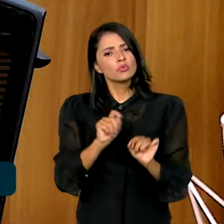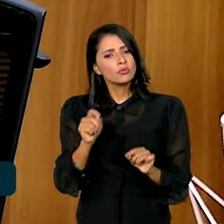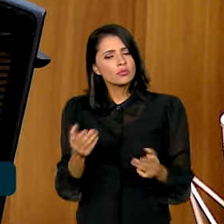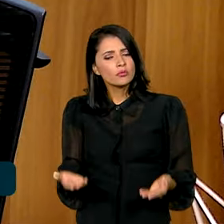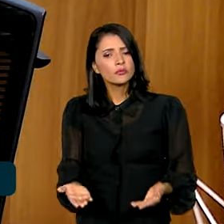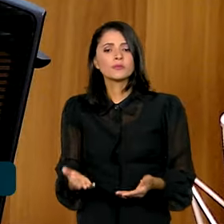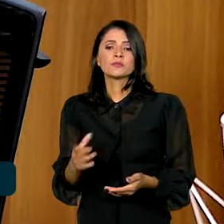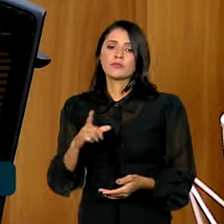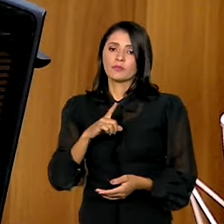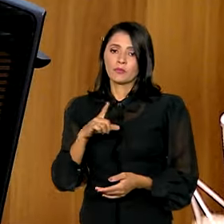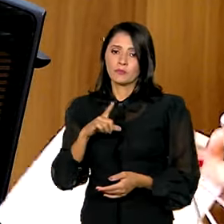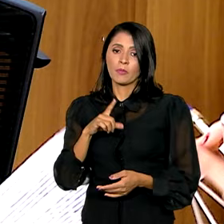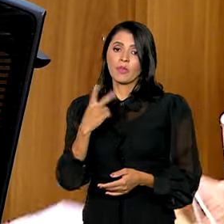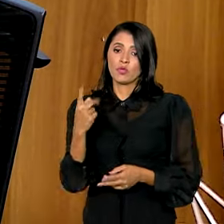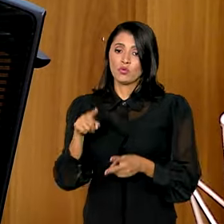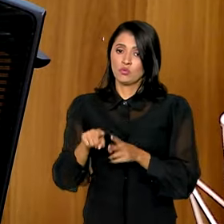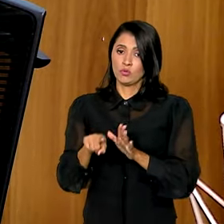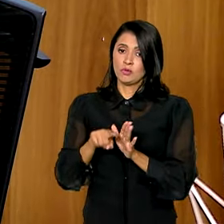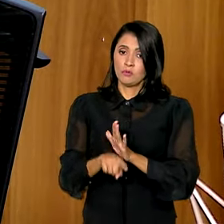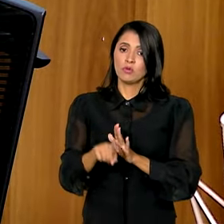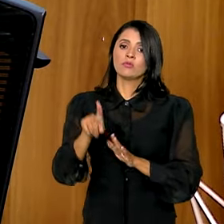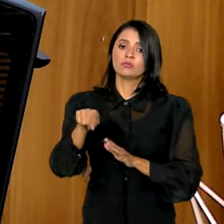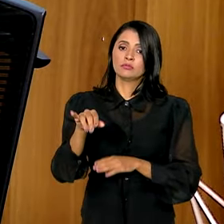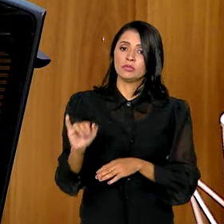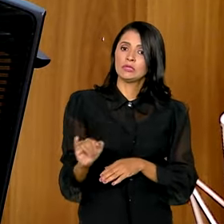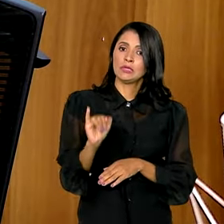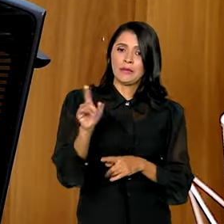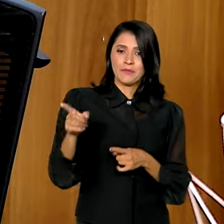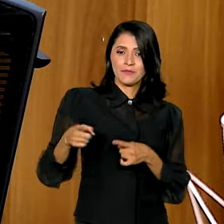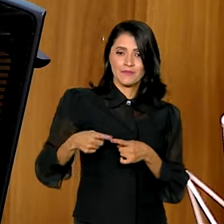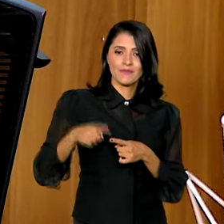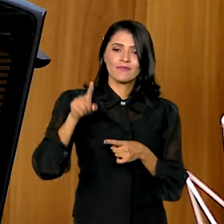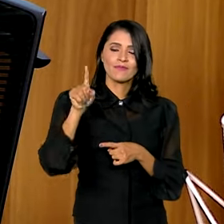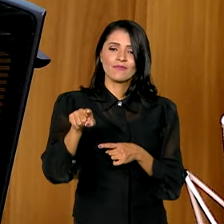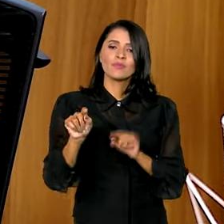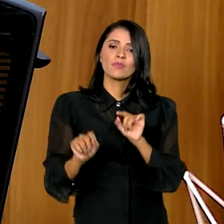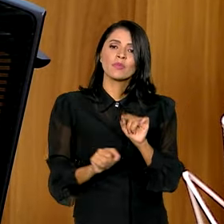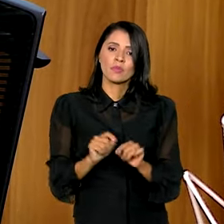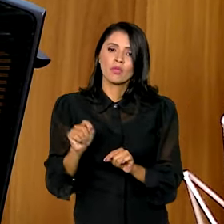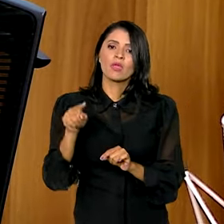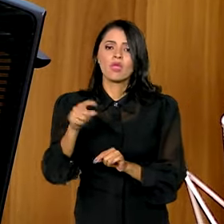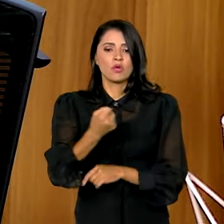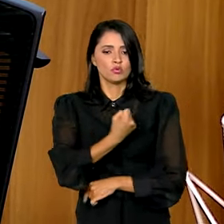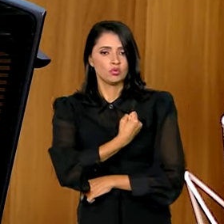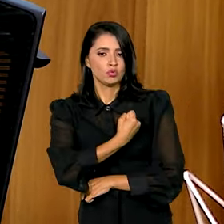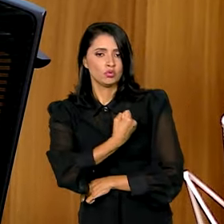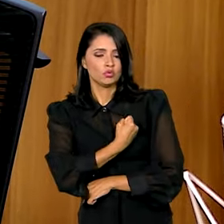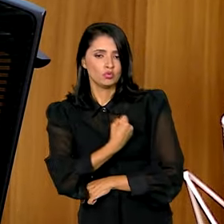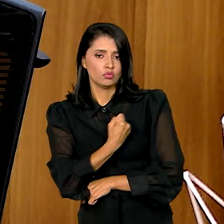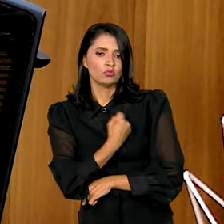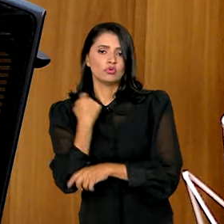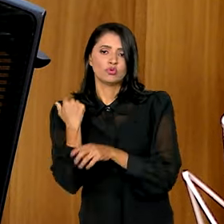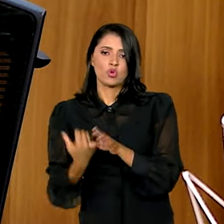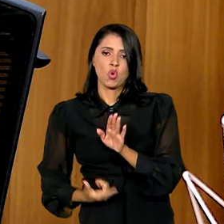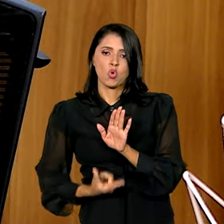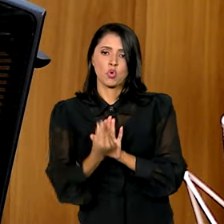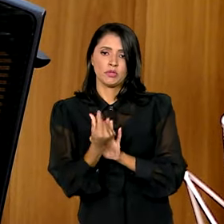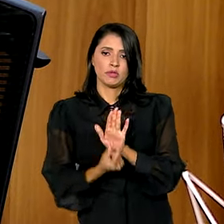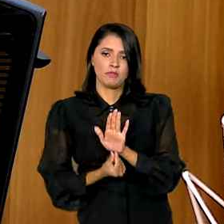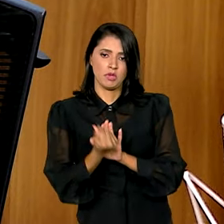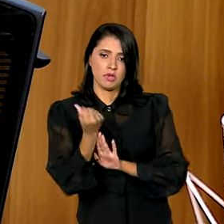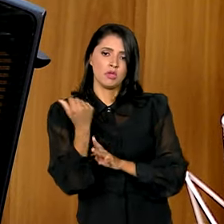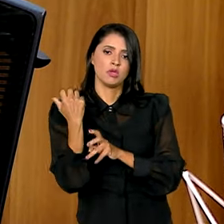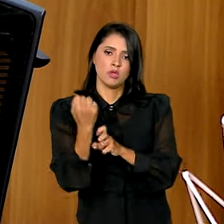duas perguntas muito importantes, Marina. A primeira é em relação aos números do orçamento da Caixa para